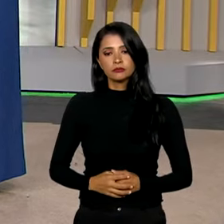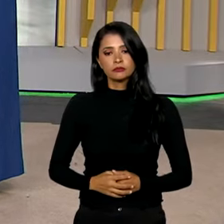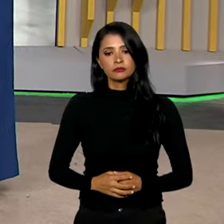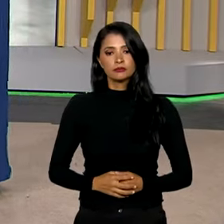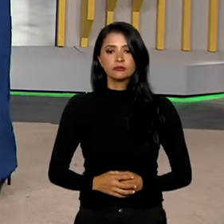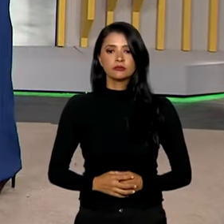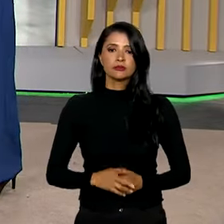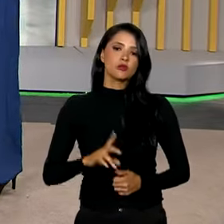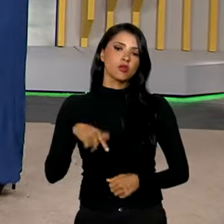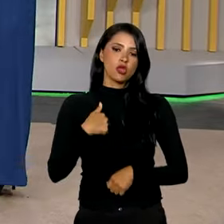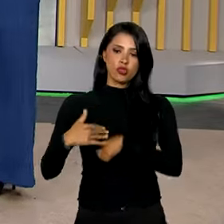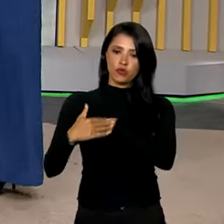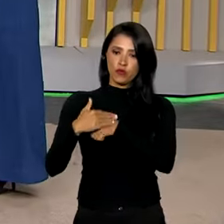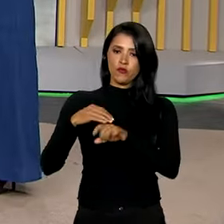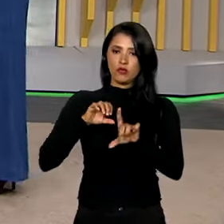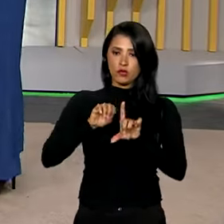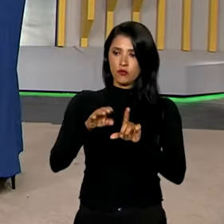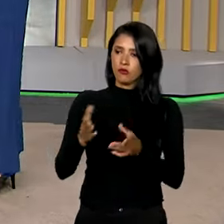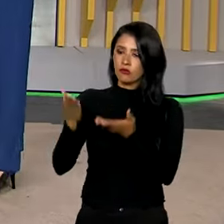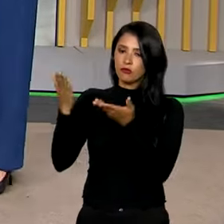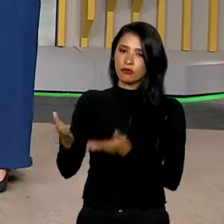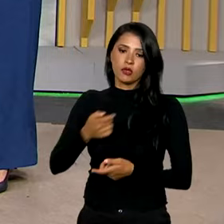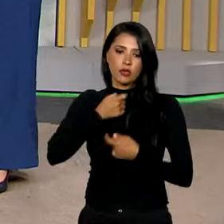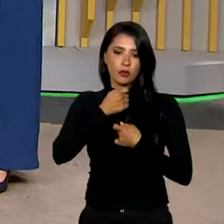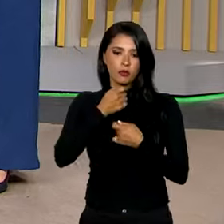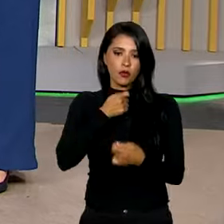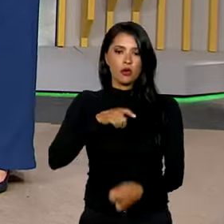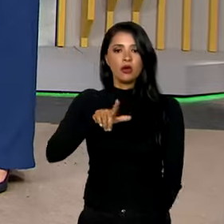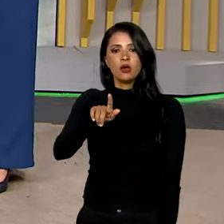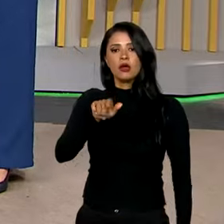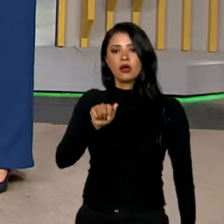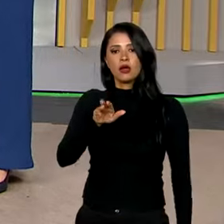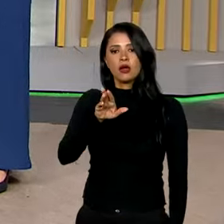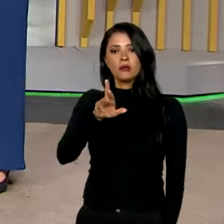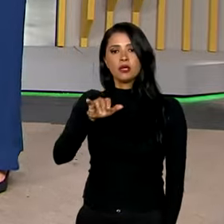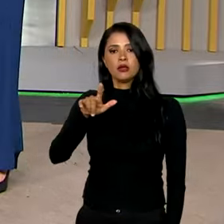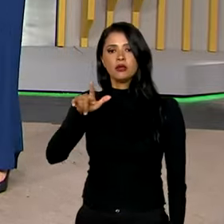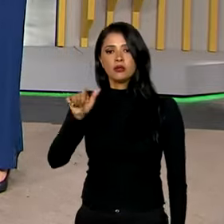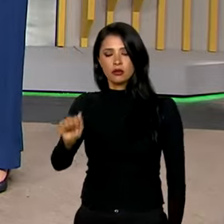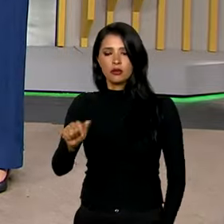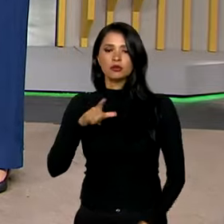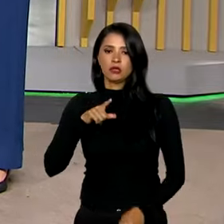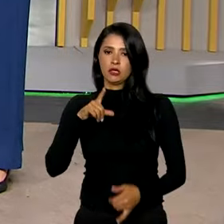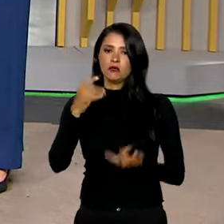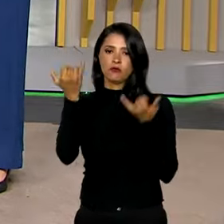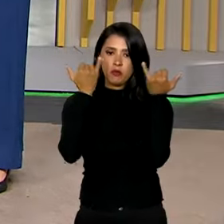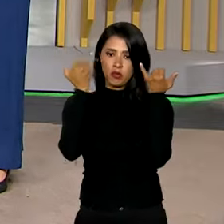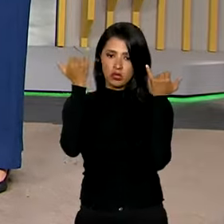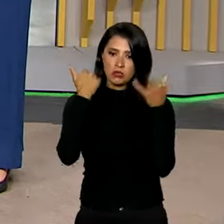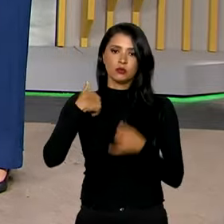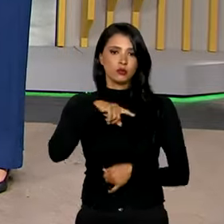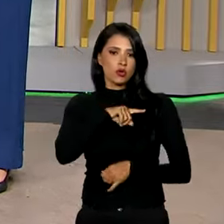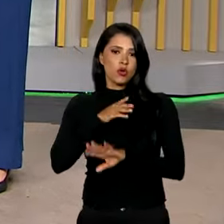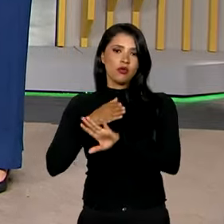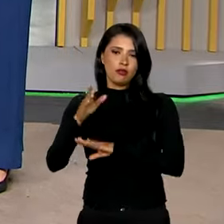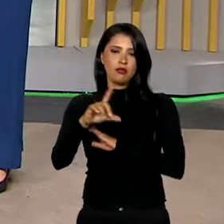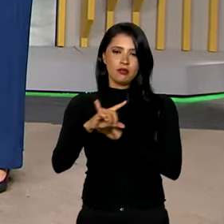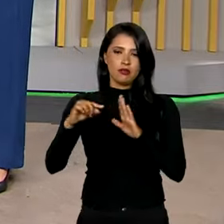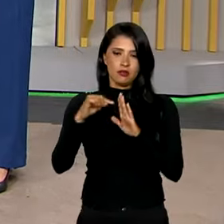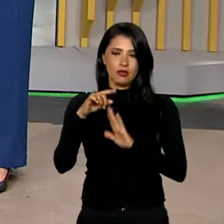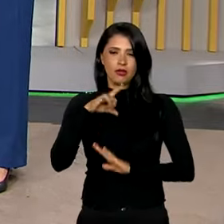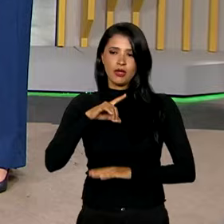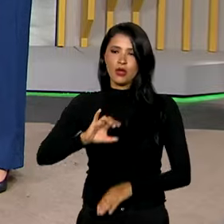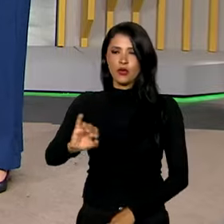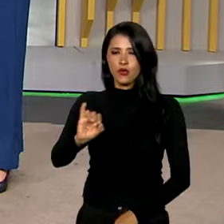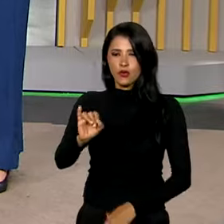E nós vamos conversar ao vivo com a repórter Gabriela Noronha, que tem as informações para a gente, direto do Palácio do Planalto.